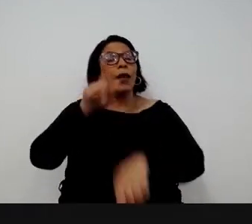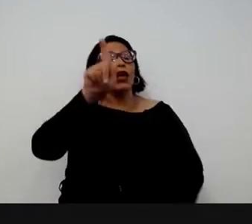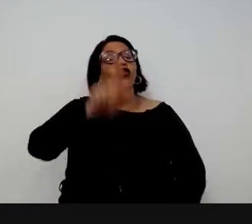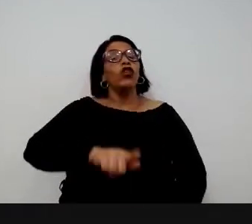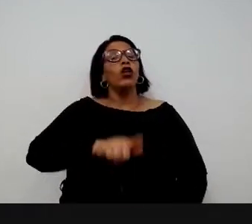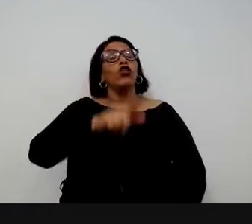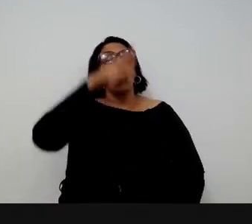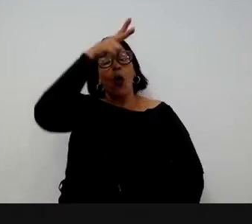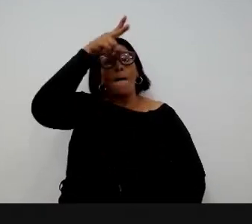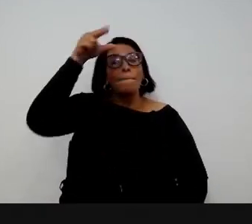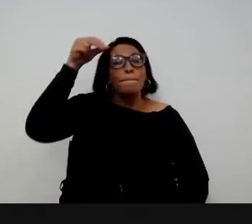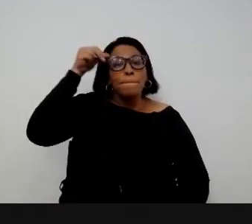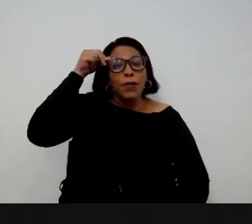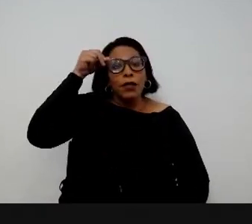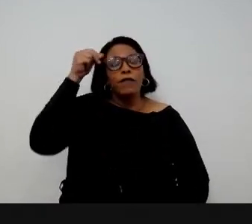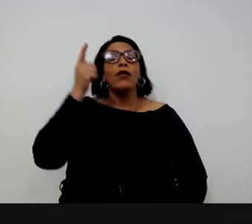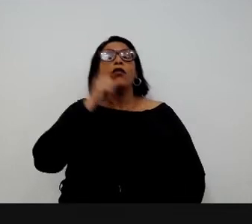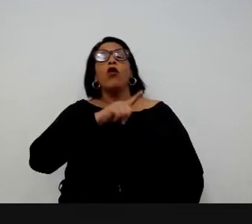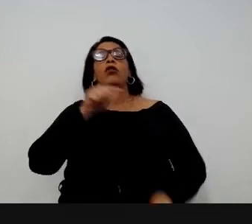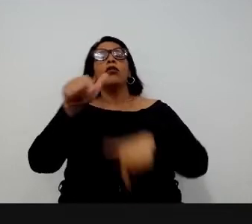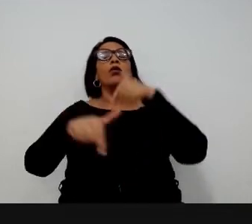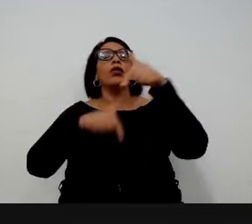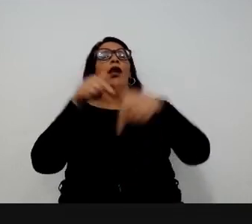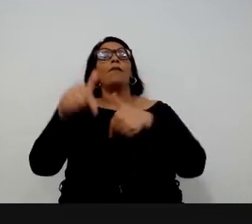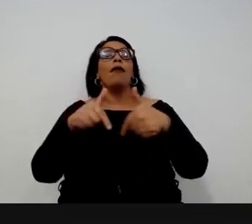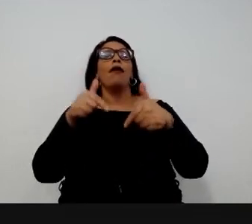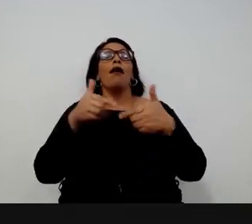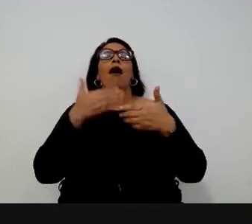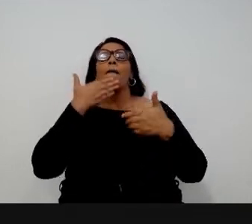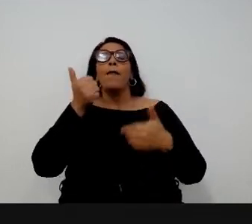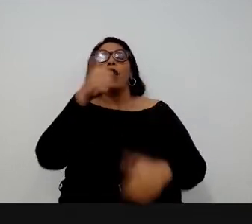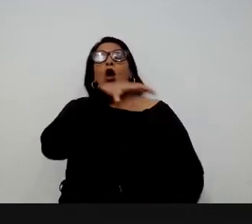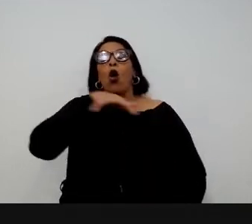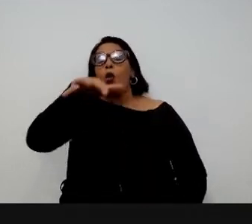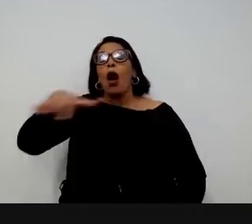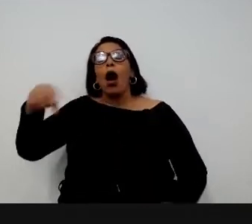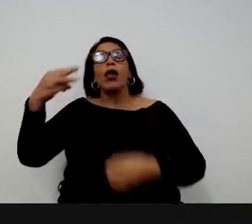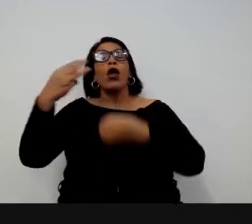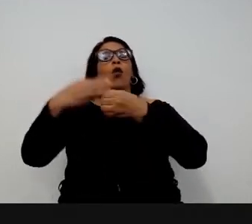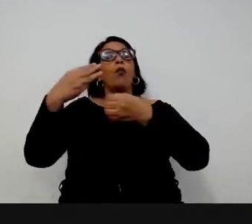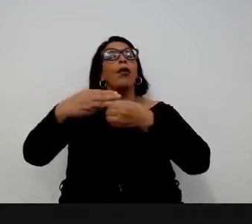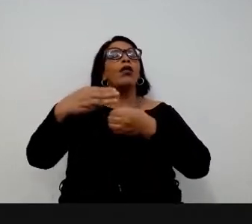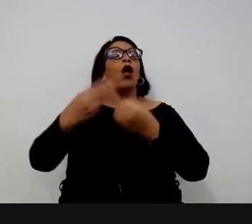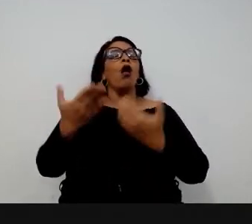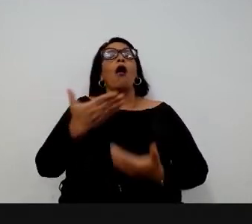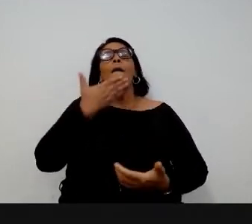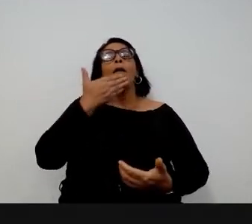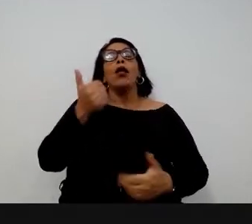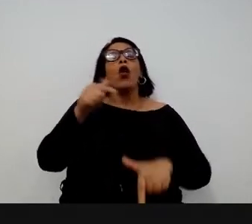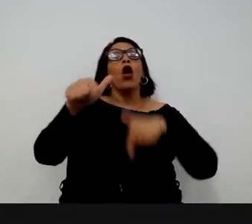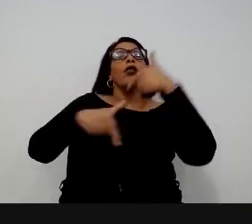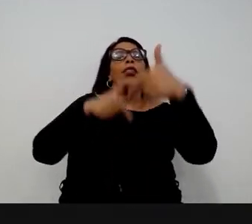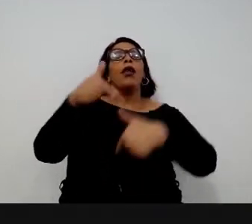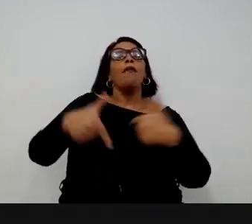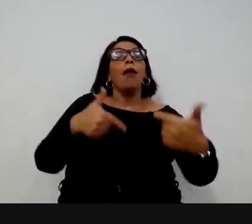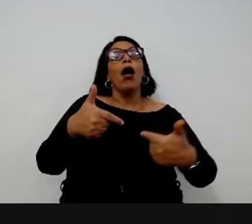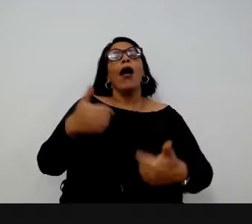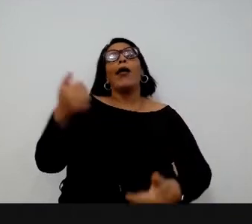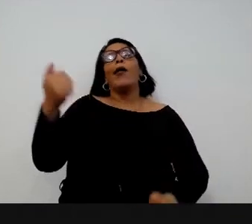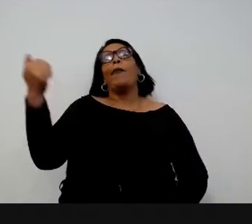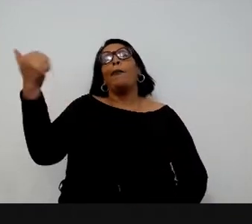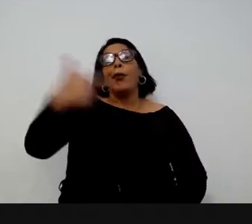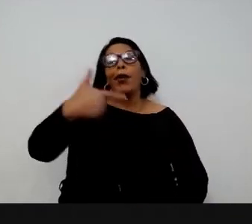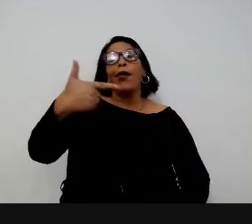oferecer ao gestor municipal também ferramentas para que ele consiga identificar em que áreas que o seu município está desempenhando melhor